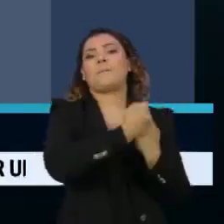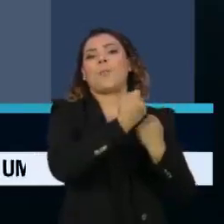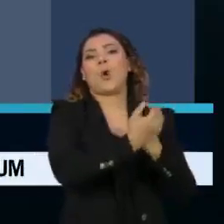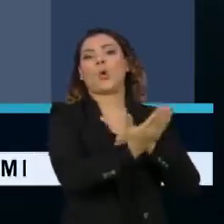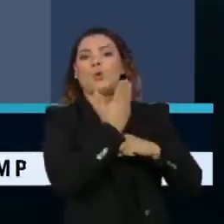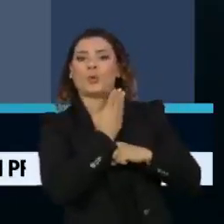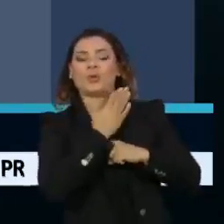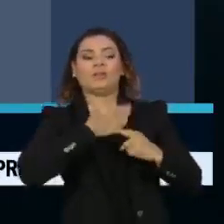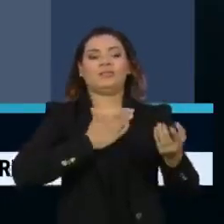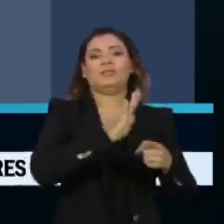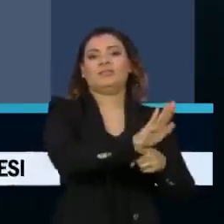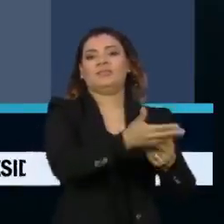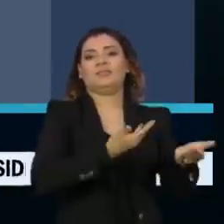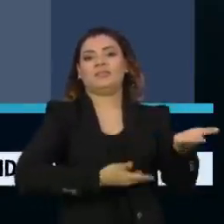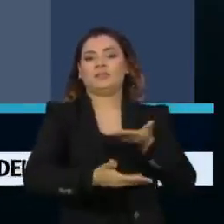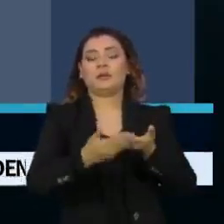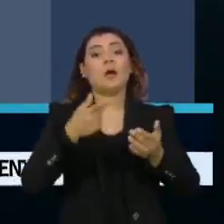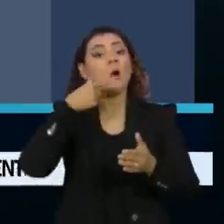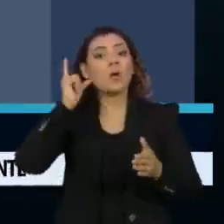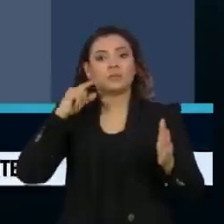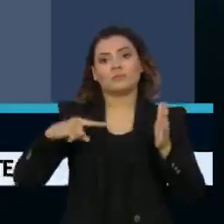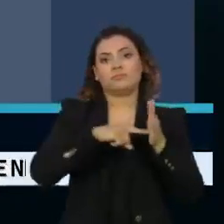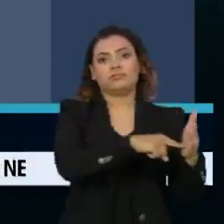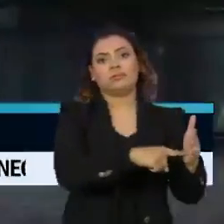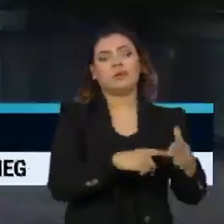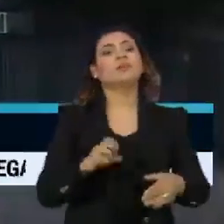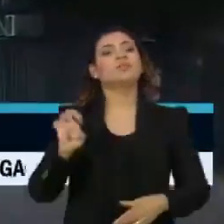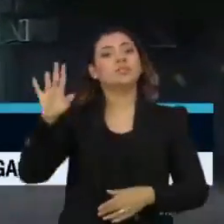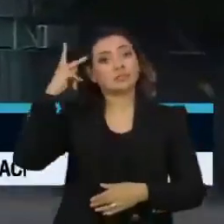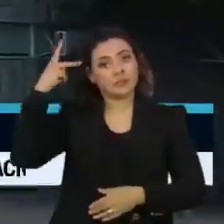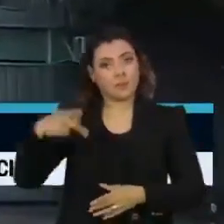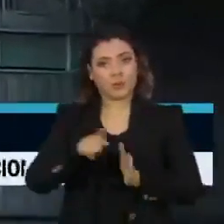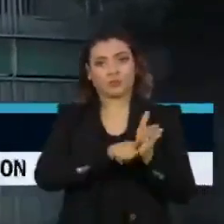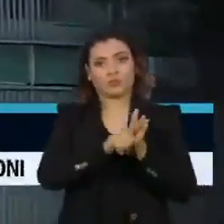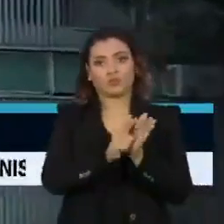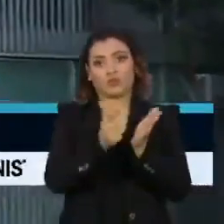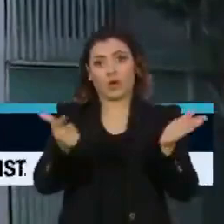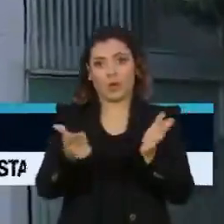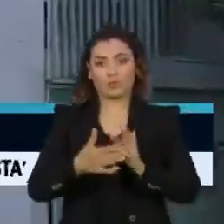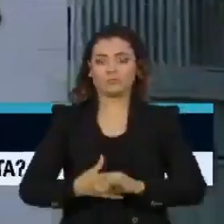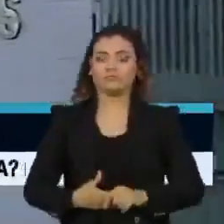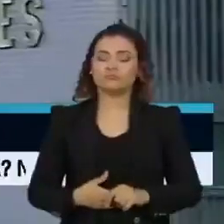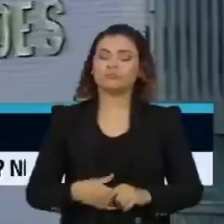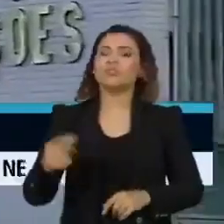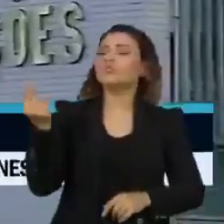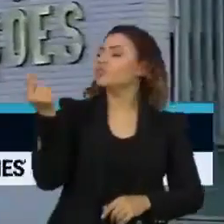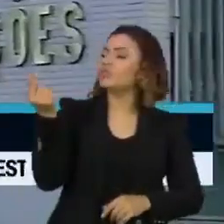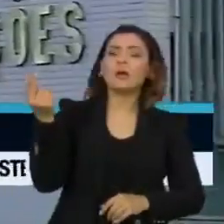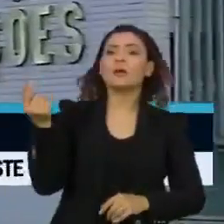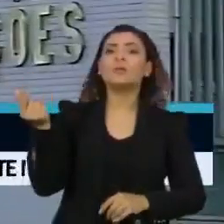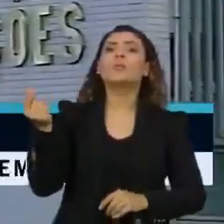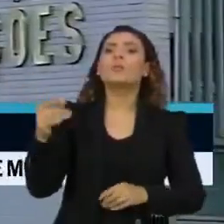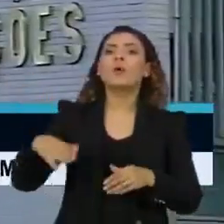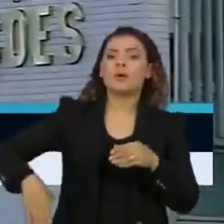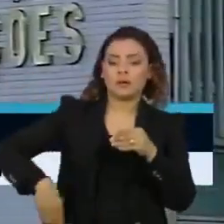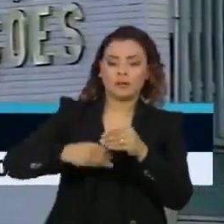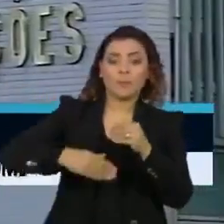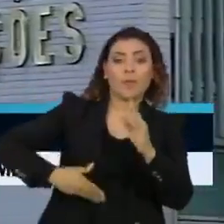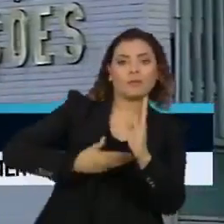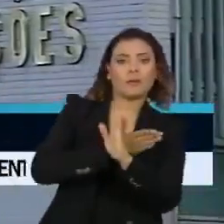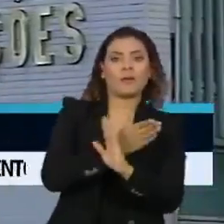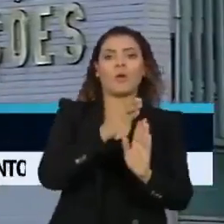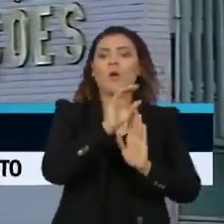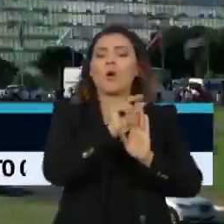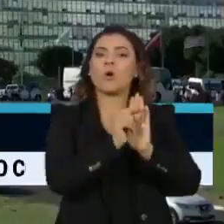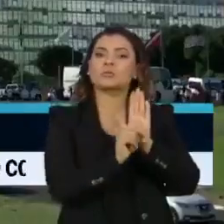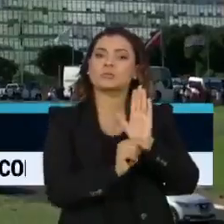situação foi denunciada ontem pelo jornal Estado de São Paulo. O dinheiro estava previsto numa emenda do relator do orçamento de